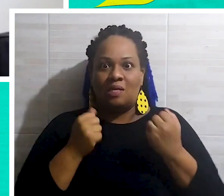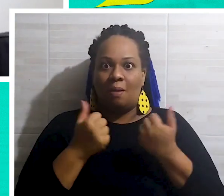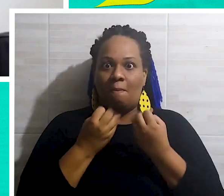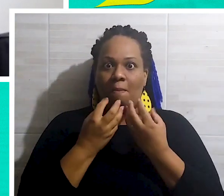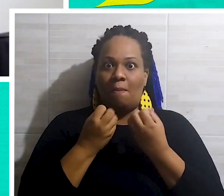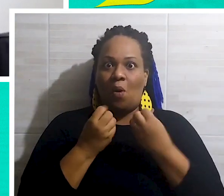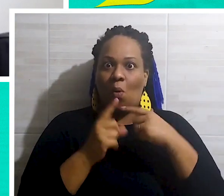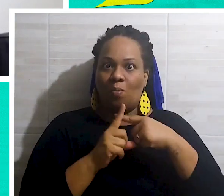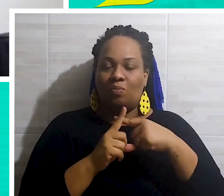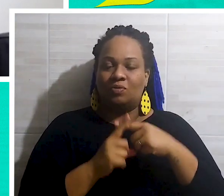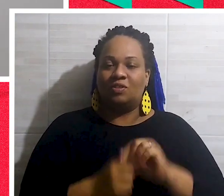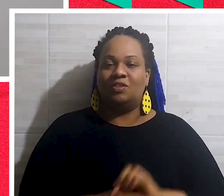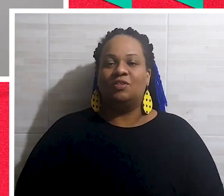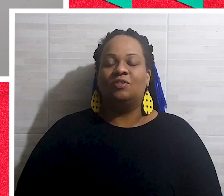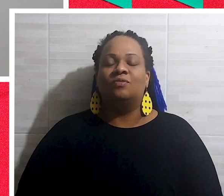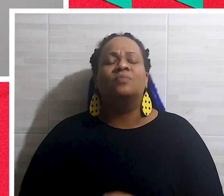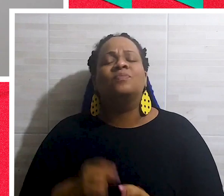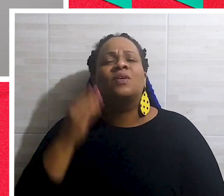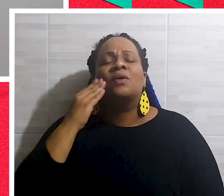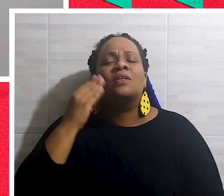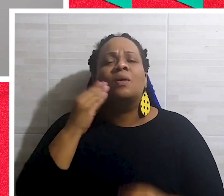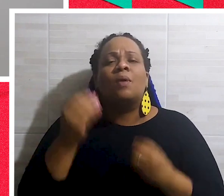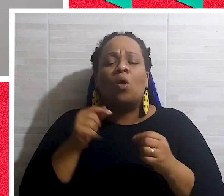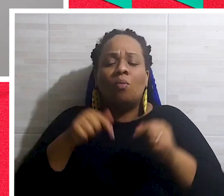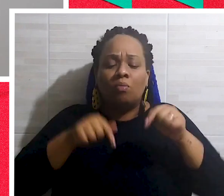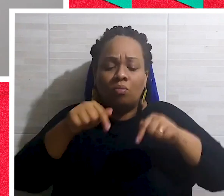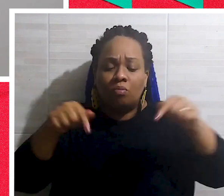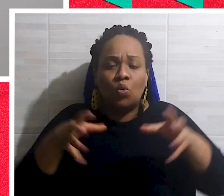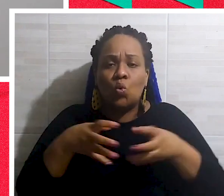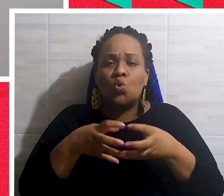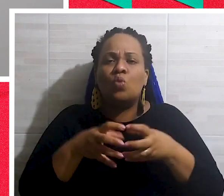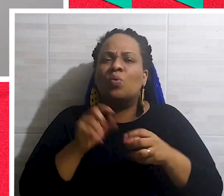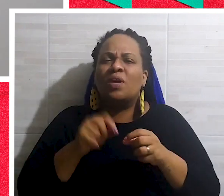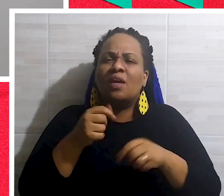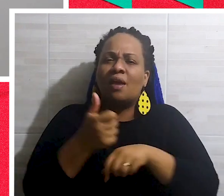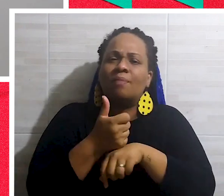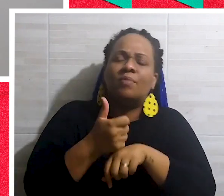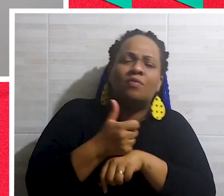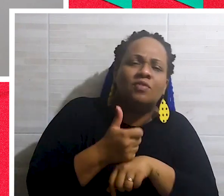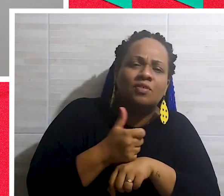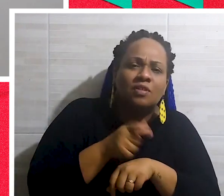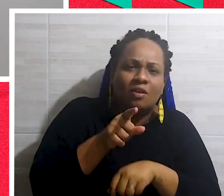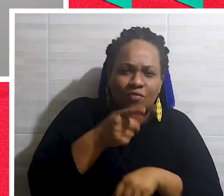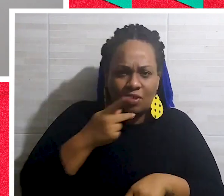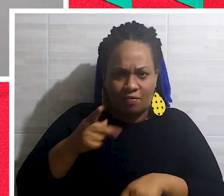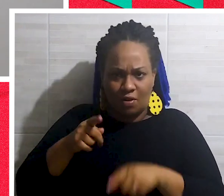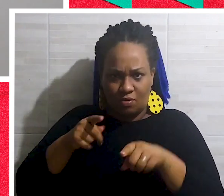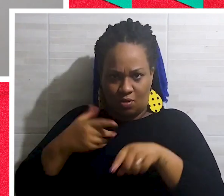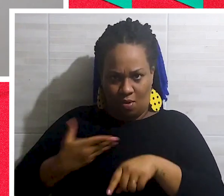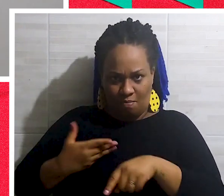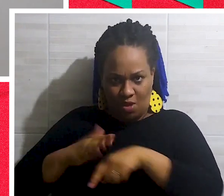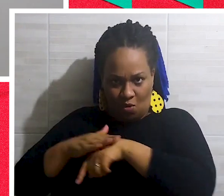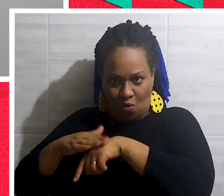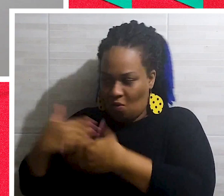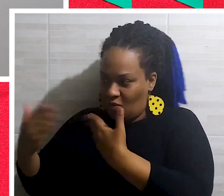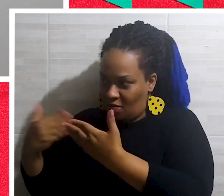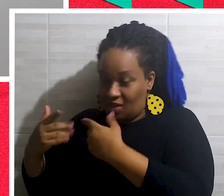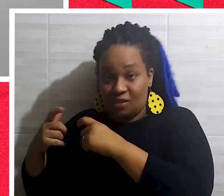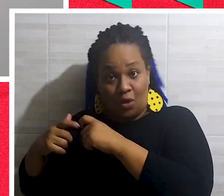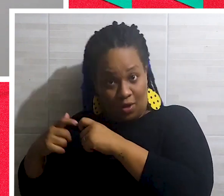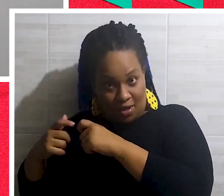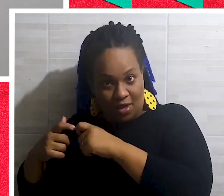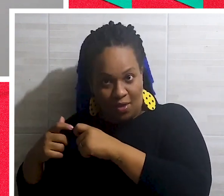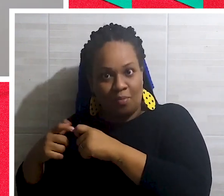interação está sendo muito positiva. Falando nisso, eu queria saber um pouco como é formada a equipe de vocês. Porque você mencionou a conversa com o seu